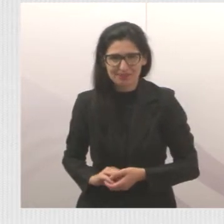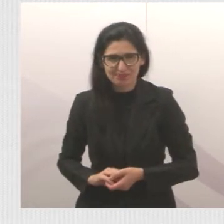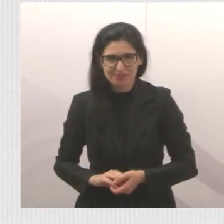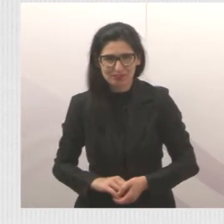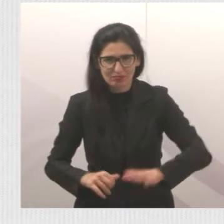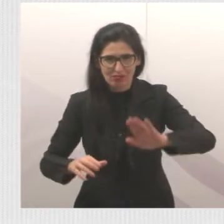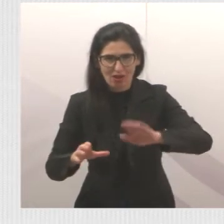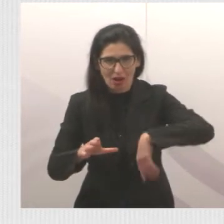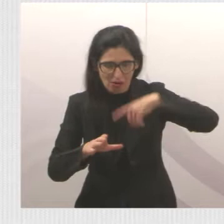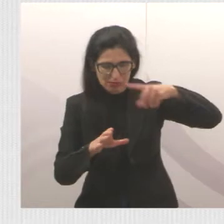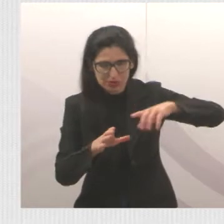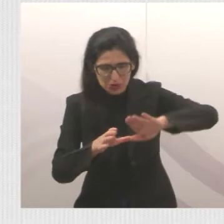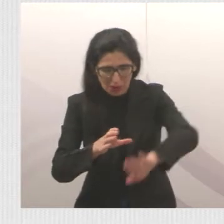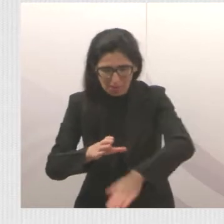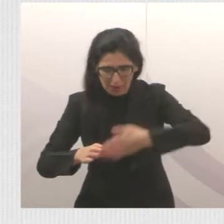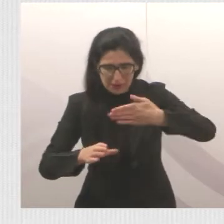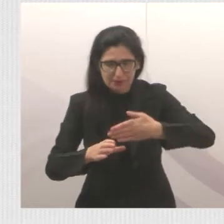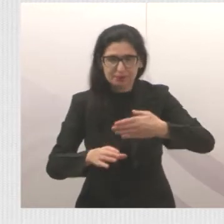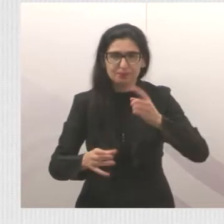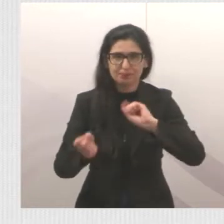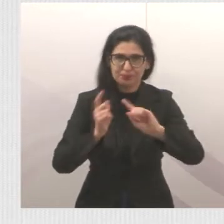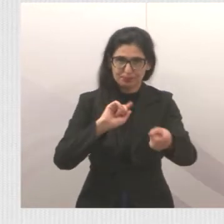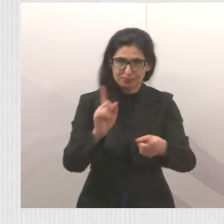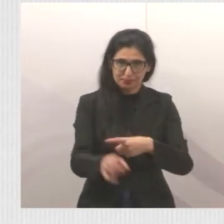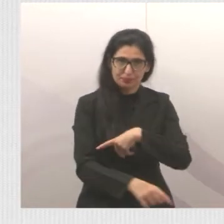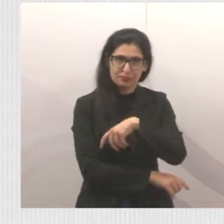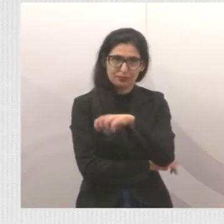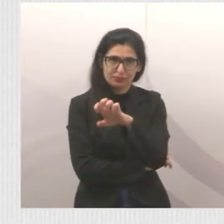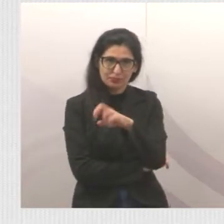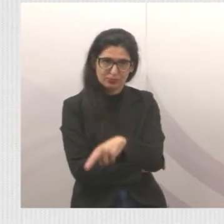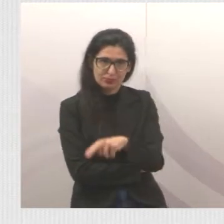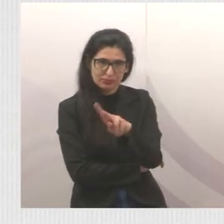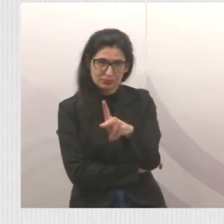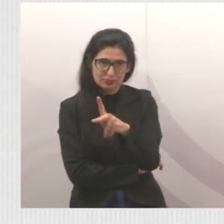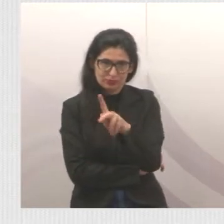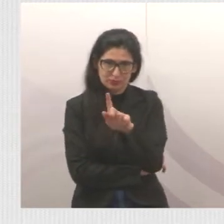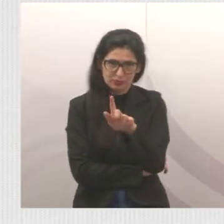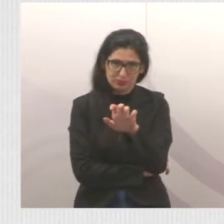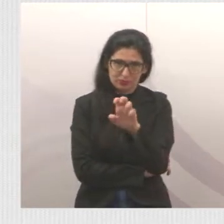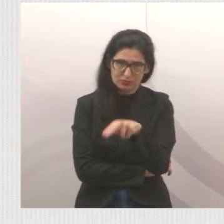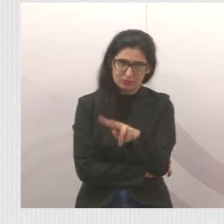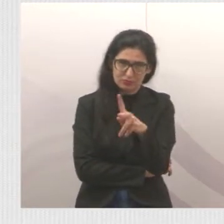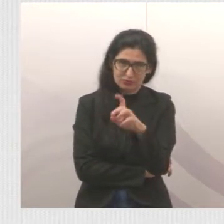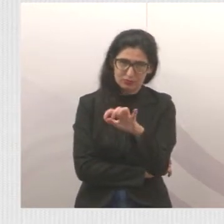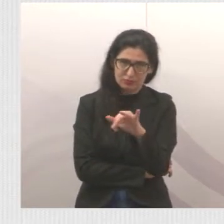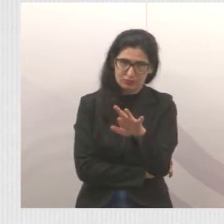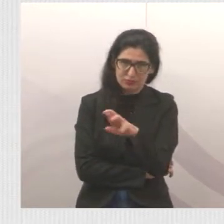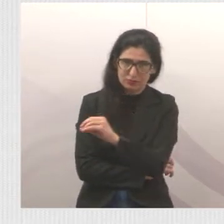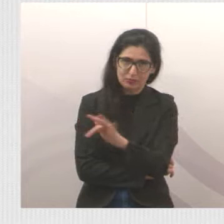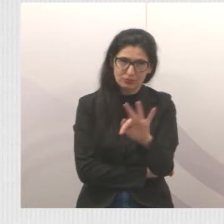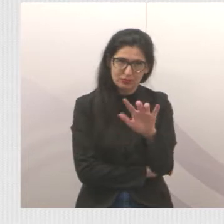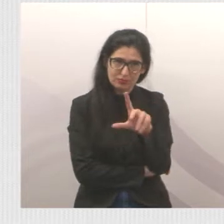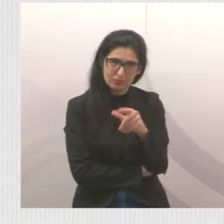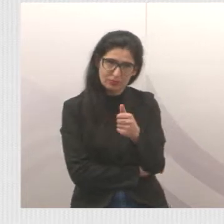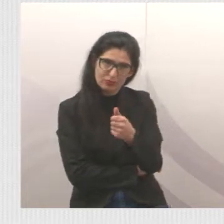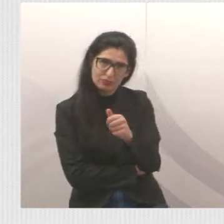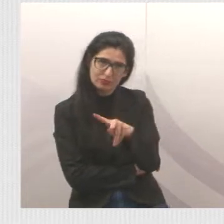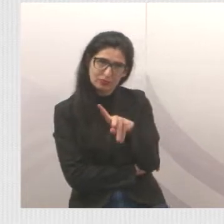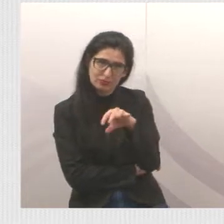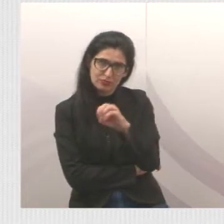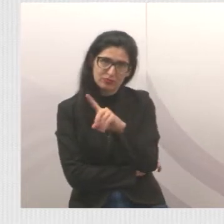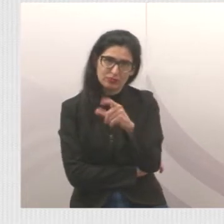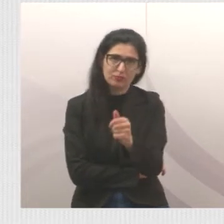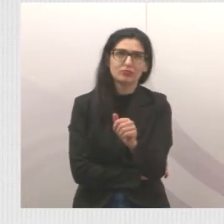Buraco na avenida, Engenheiro Frávio, da Silva Freita, no bairro de Igarapés.